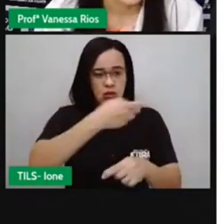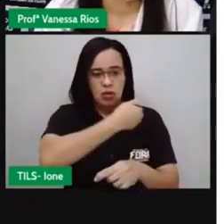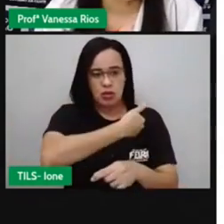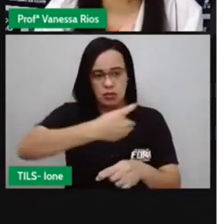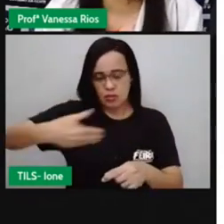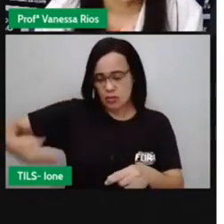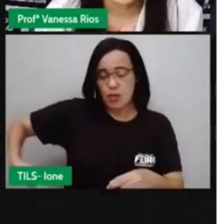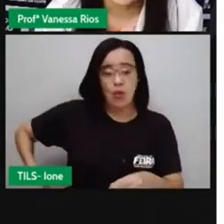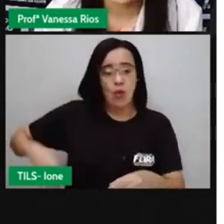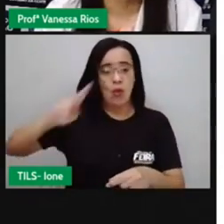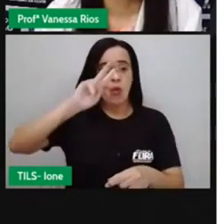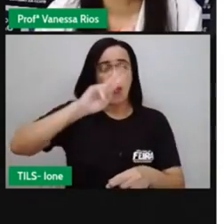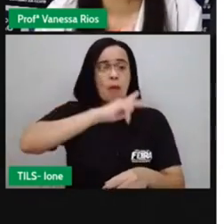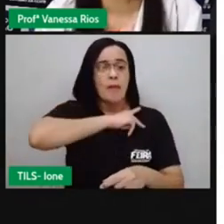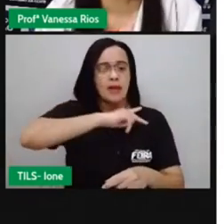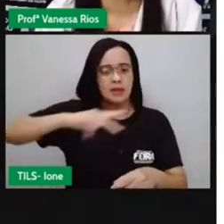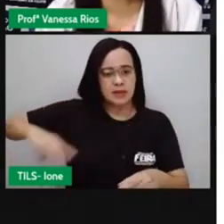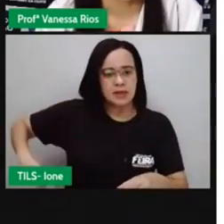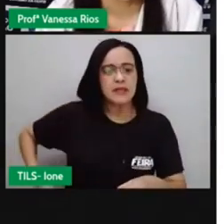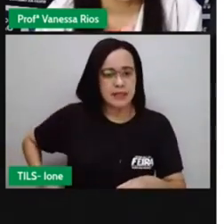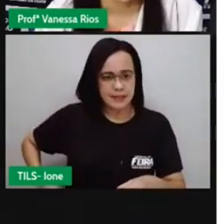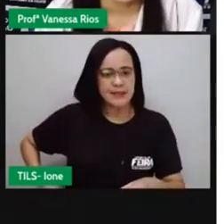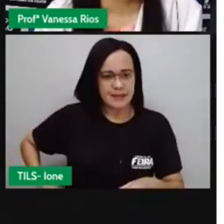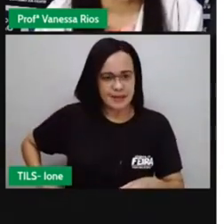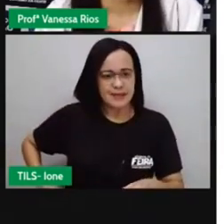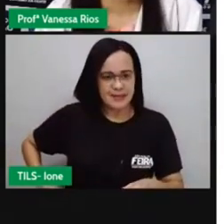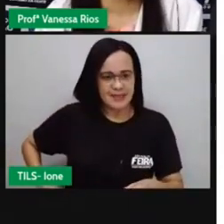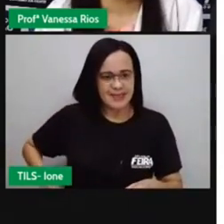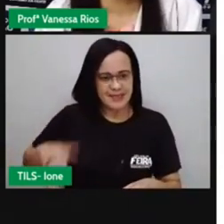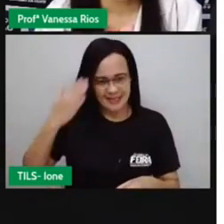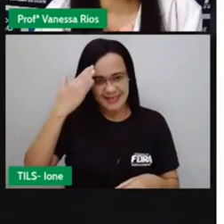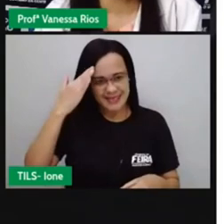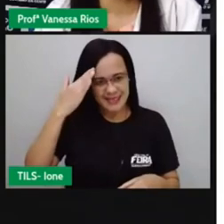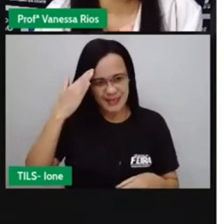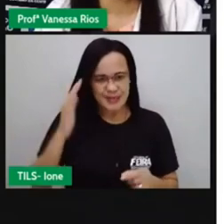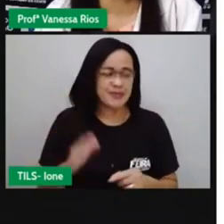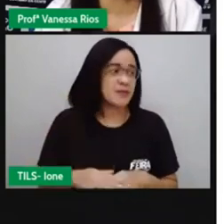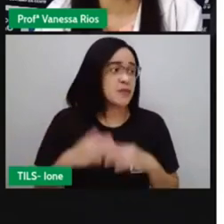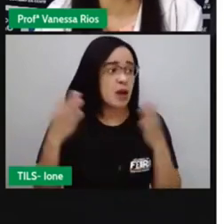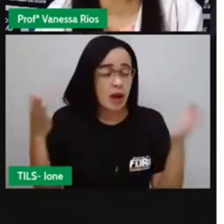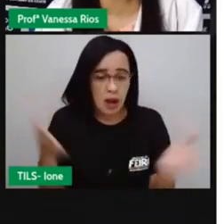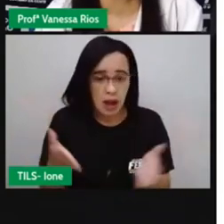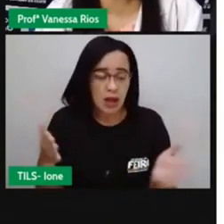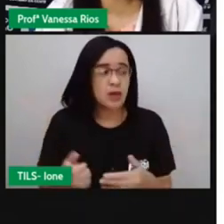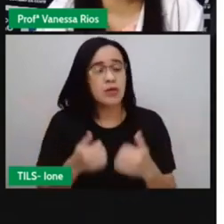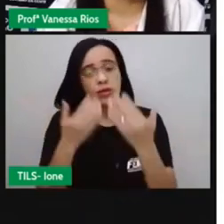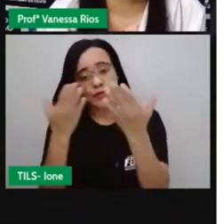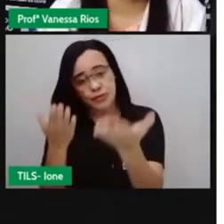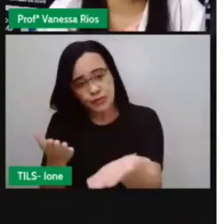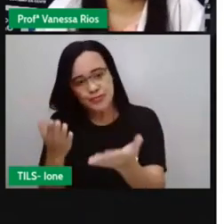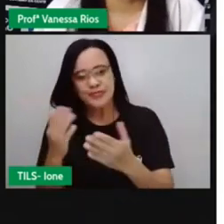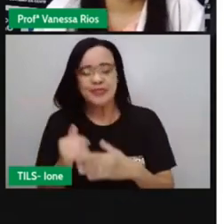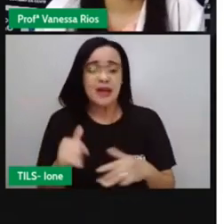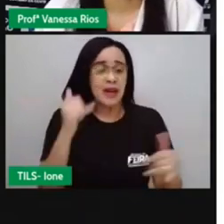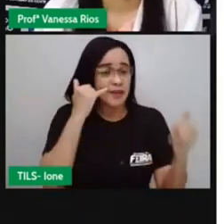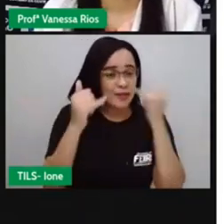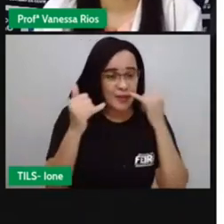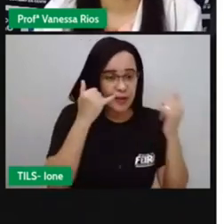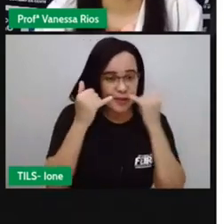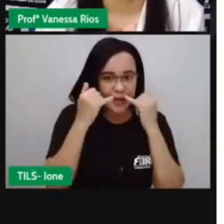E aí, agora, ó, é com você, a partir das informações que você teve aí nessa videoaula, né,